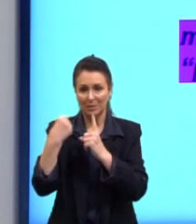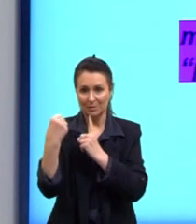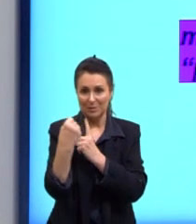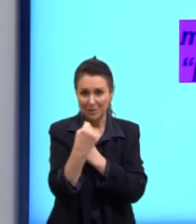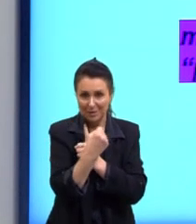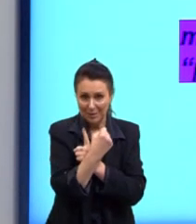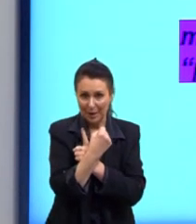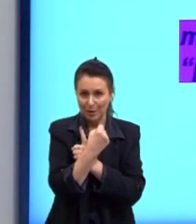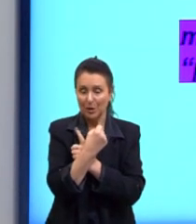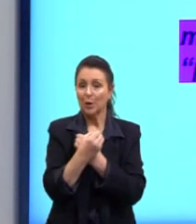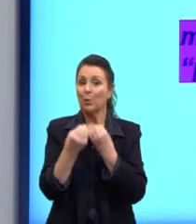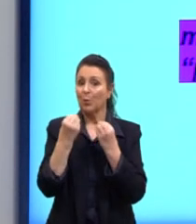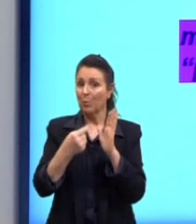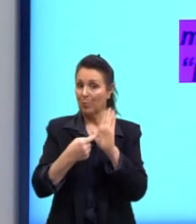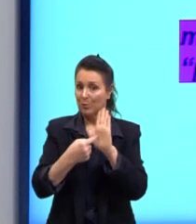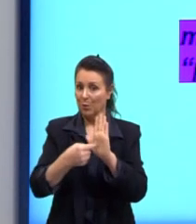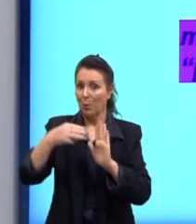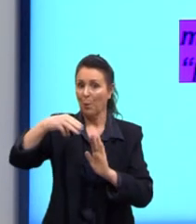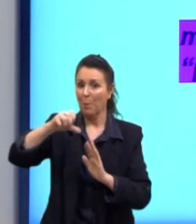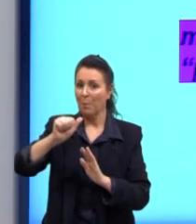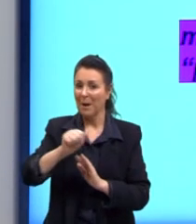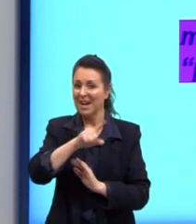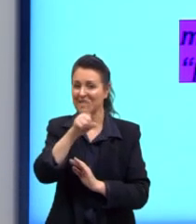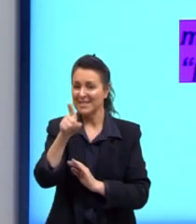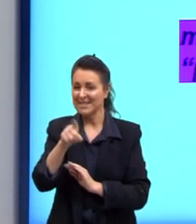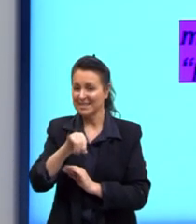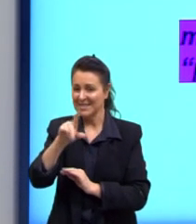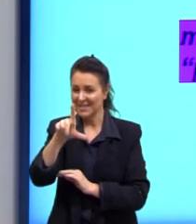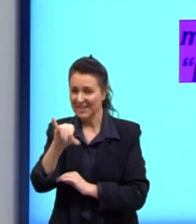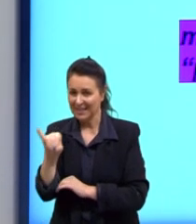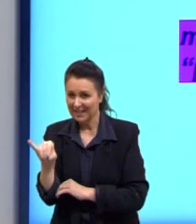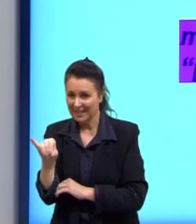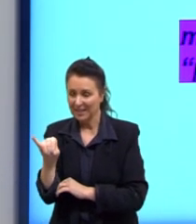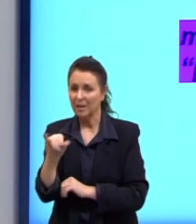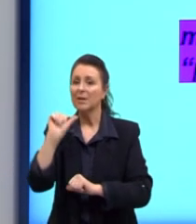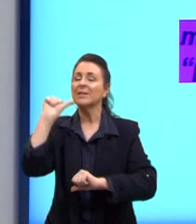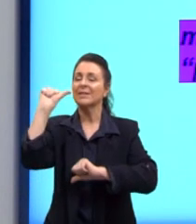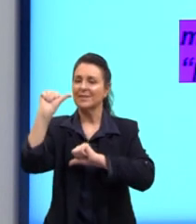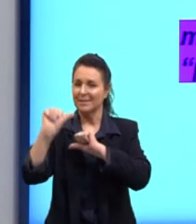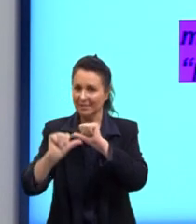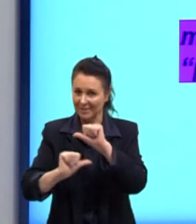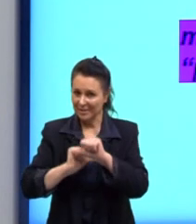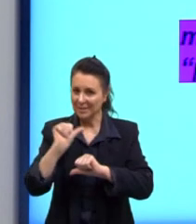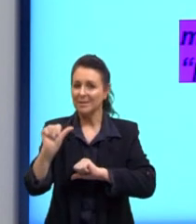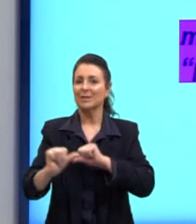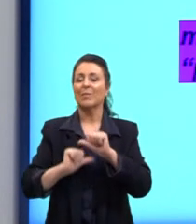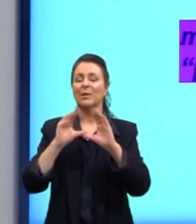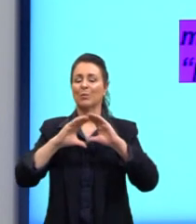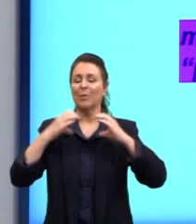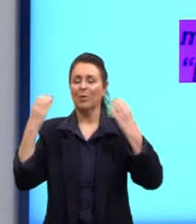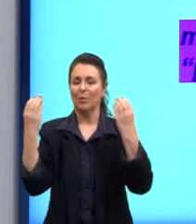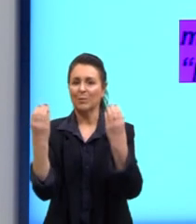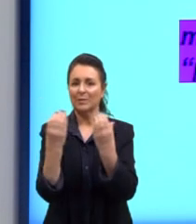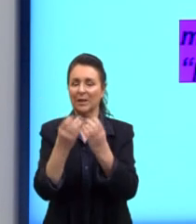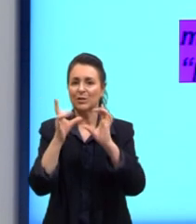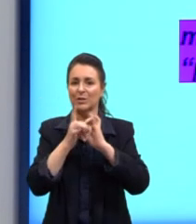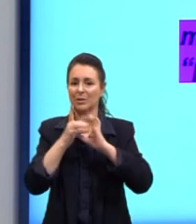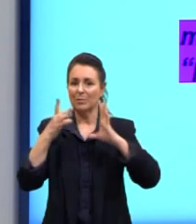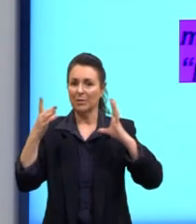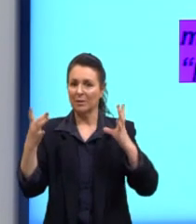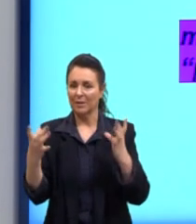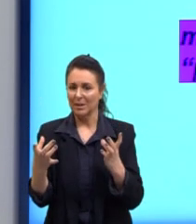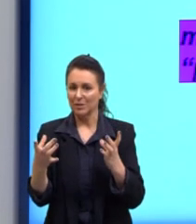evidenciado por Masili, lá na introdução, seja transformada em uma comunidade democrática e